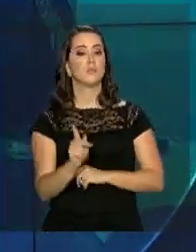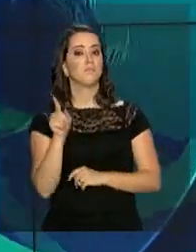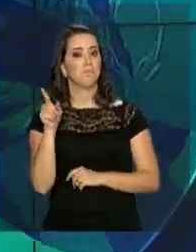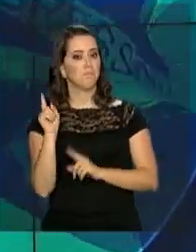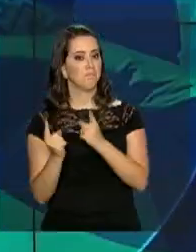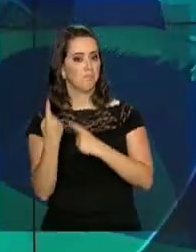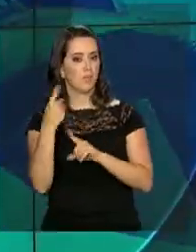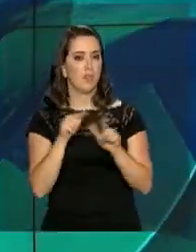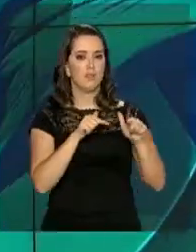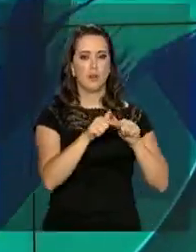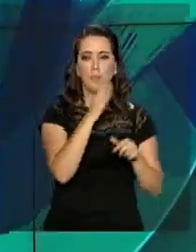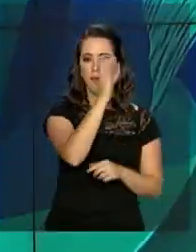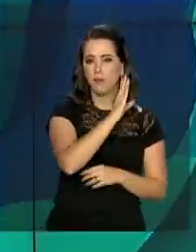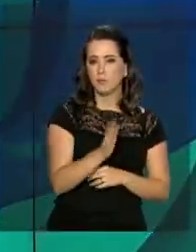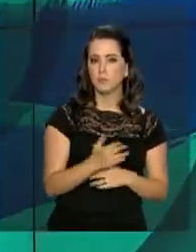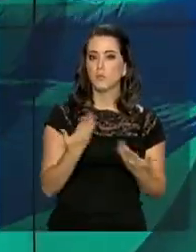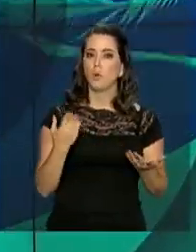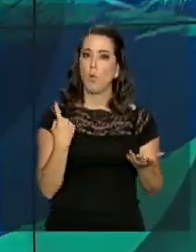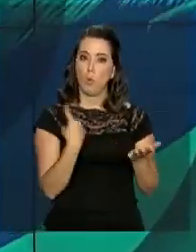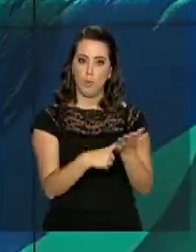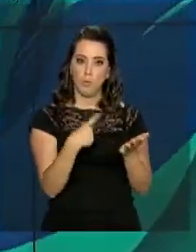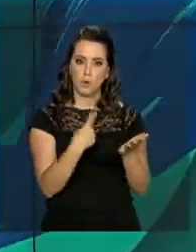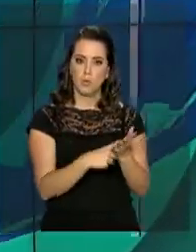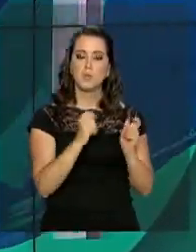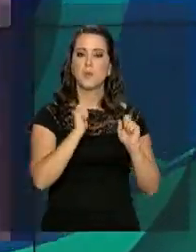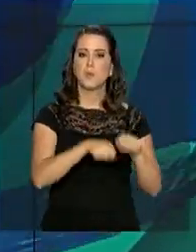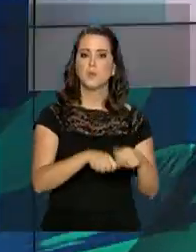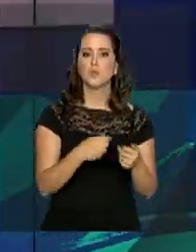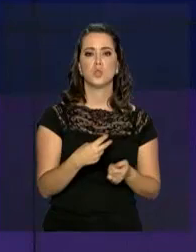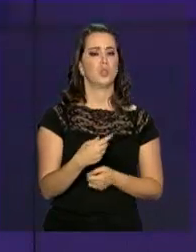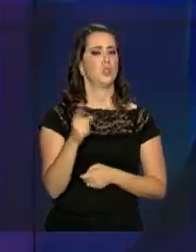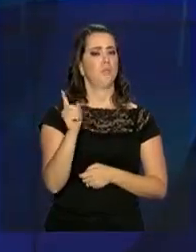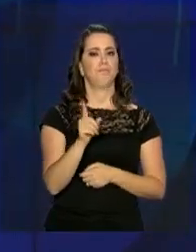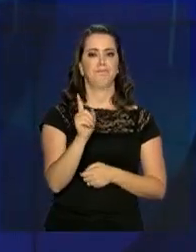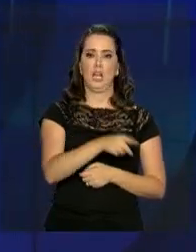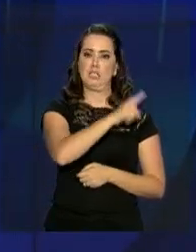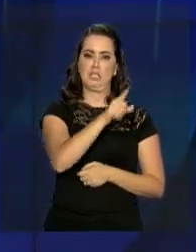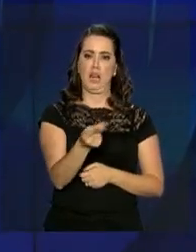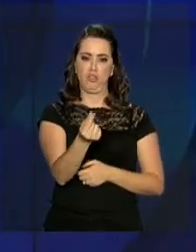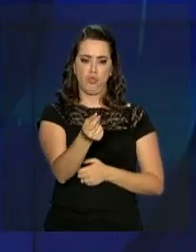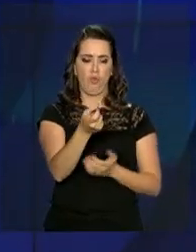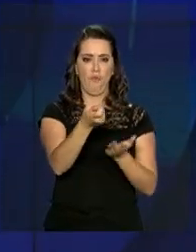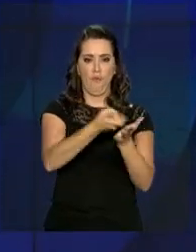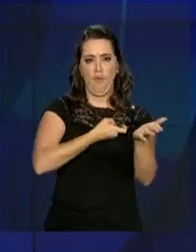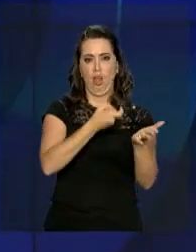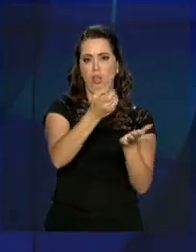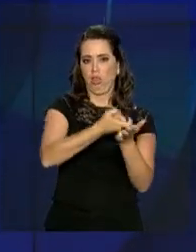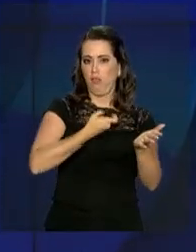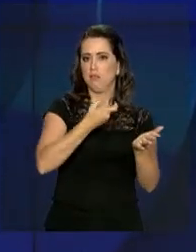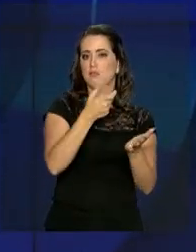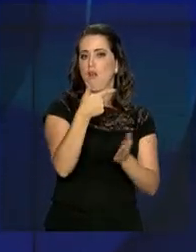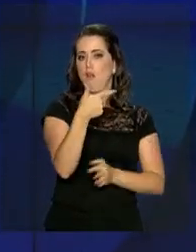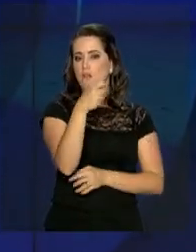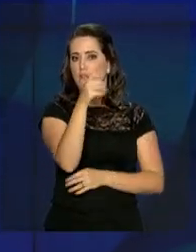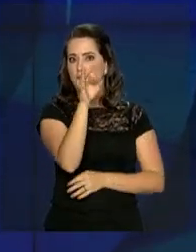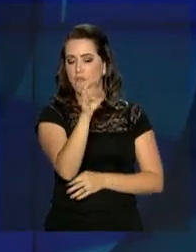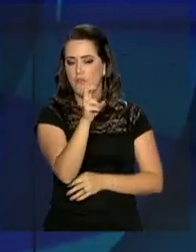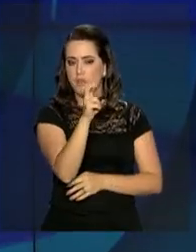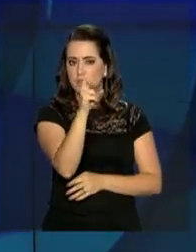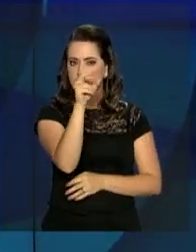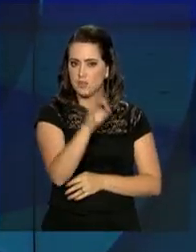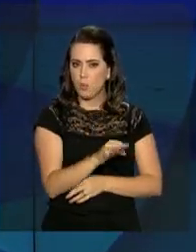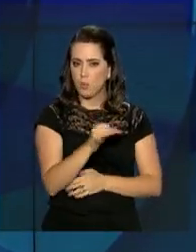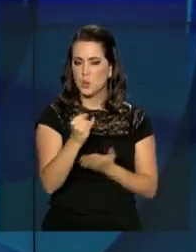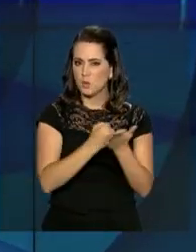chilenos que trabalharam no Brasil. O acordo vai permitir que não sejam cobrados 25% em impostos pela